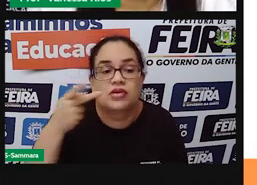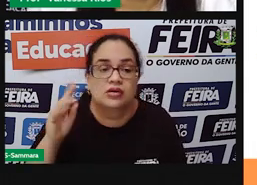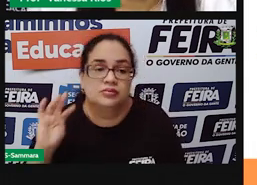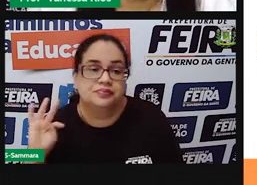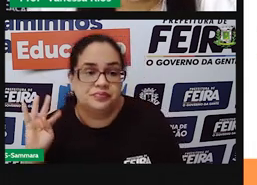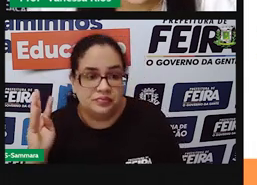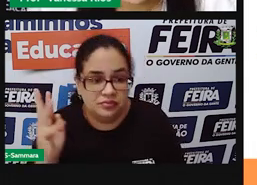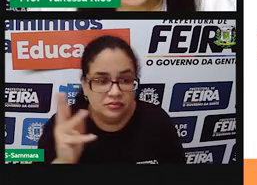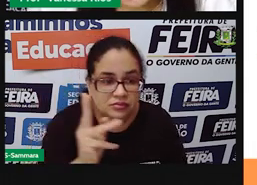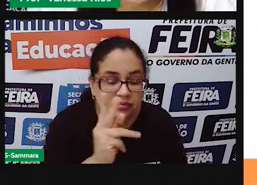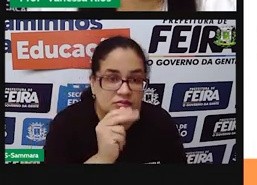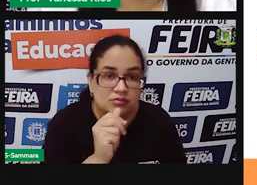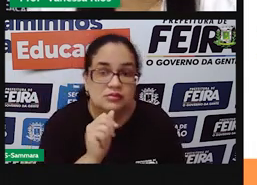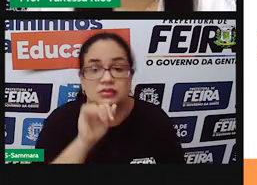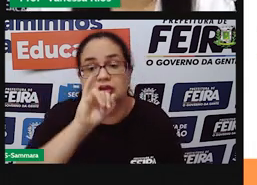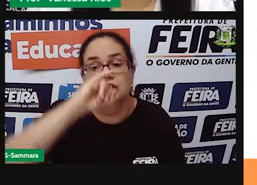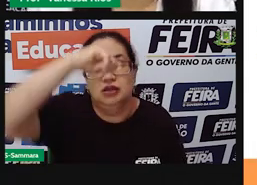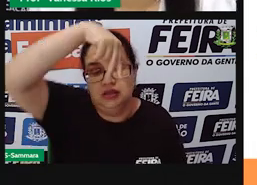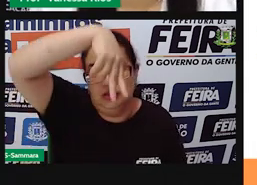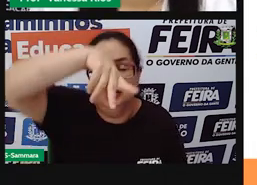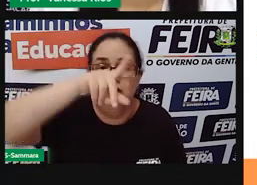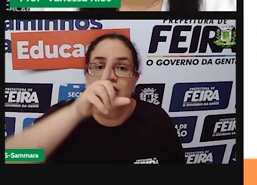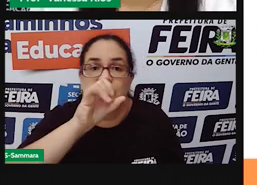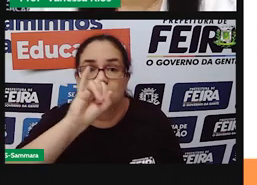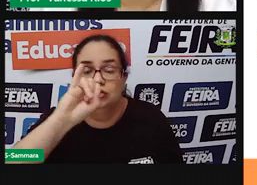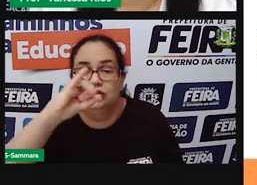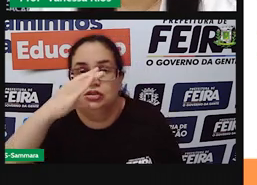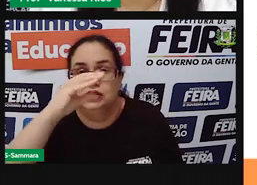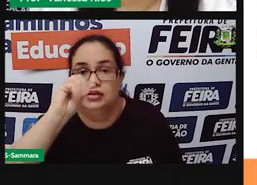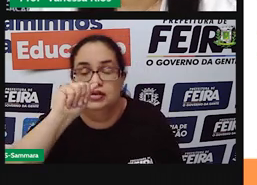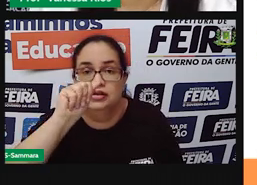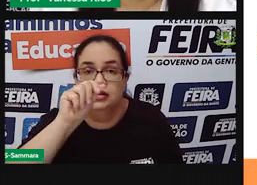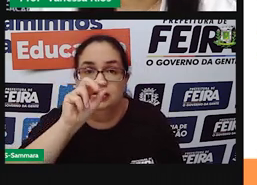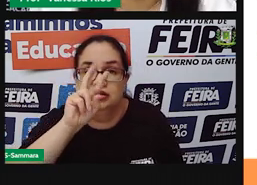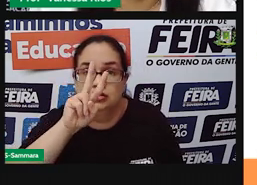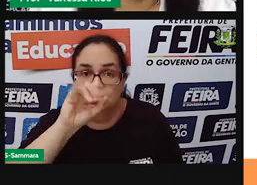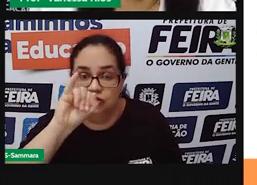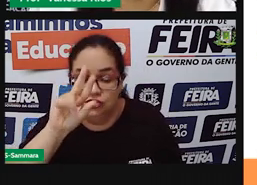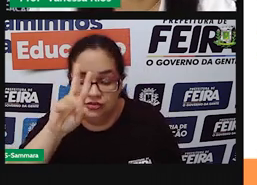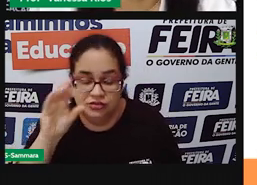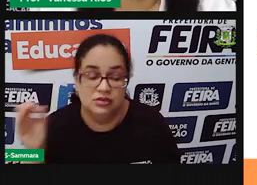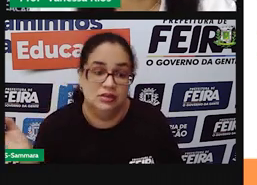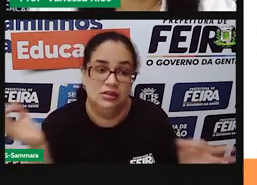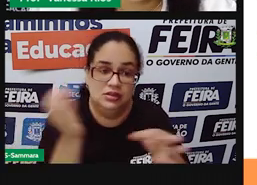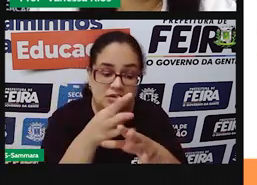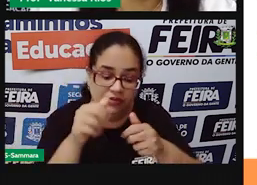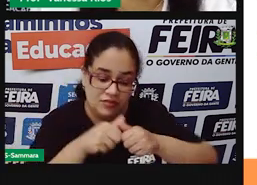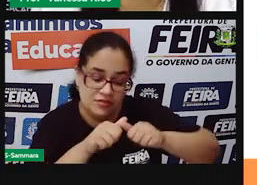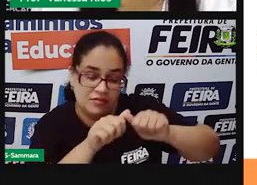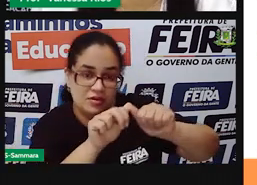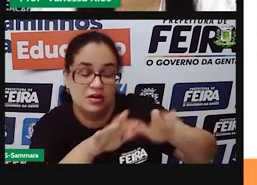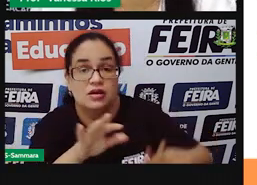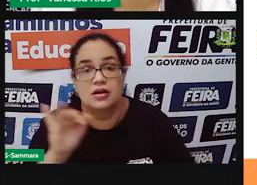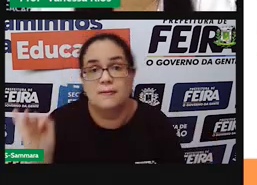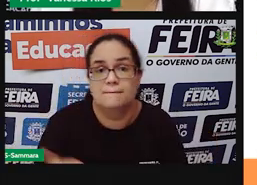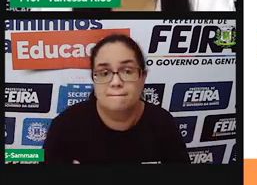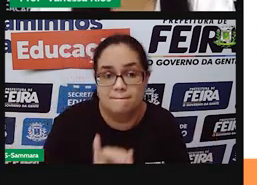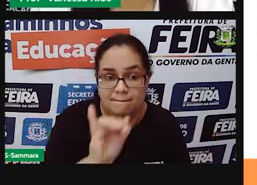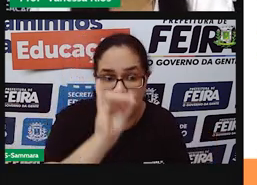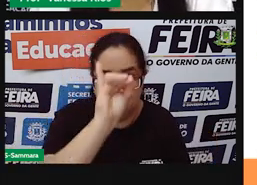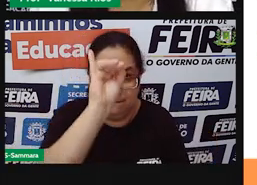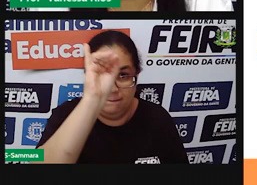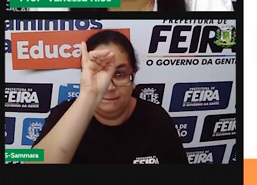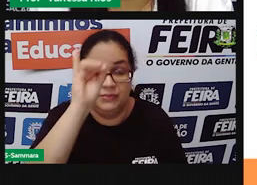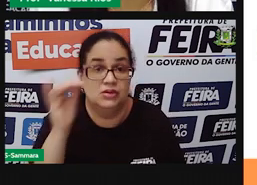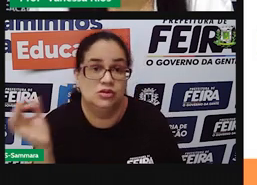indicativo. Então, há uma conservação dessas terminações. Então, é muito importante se atentar às